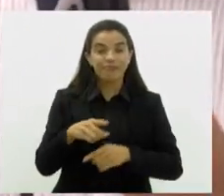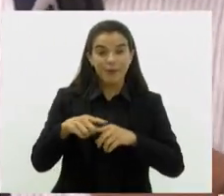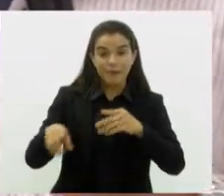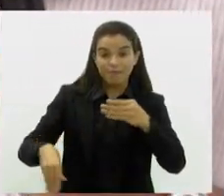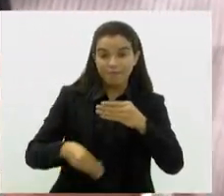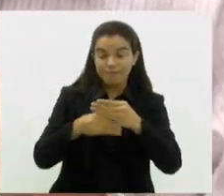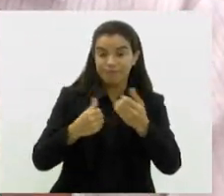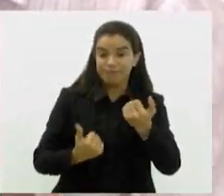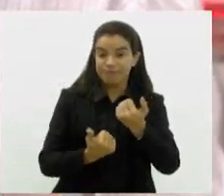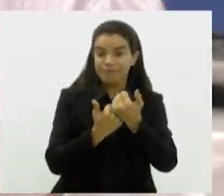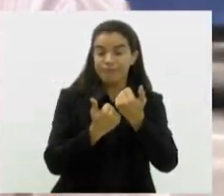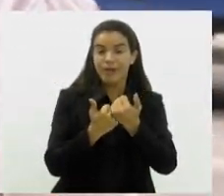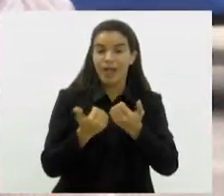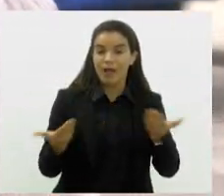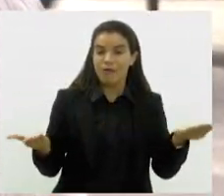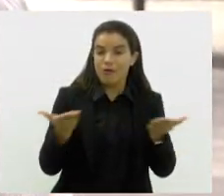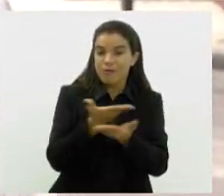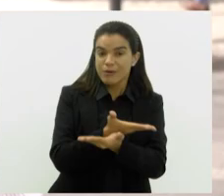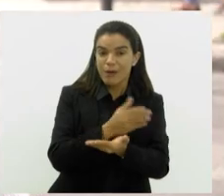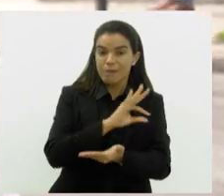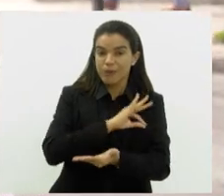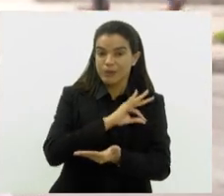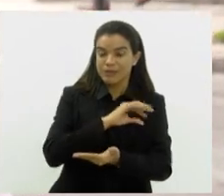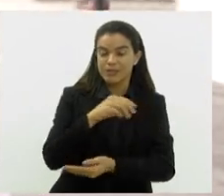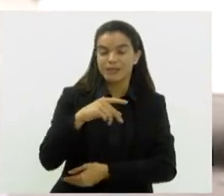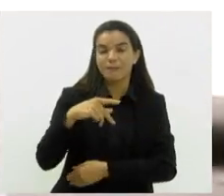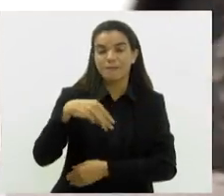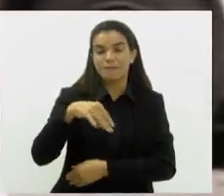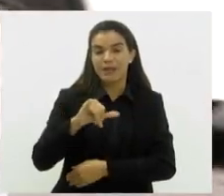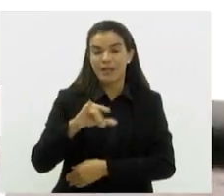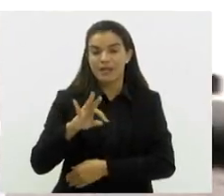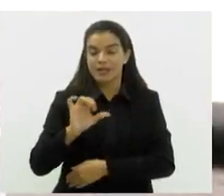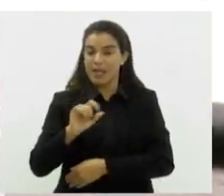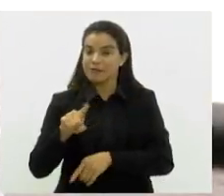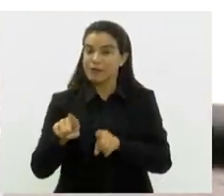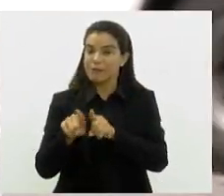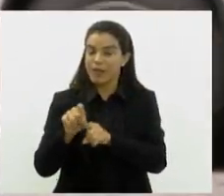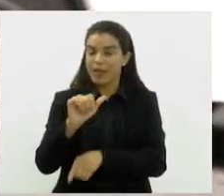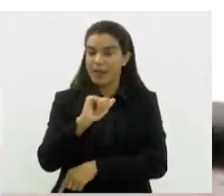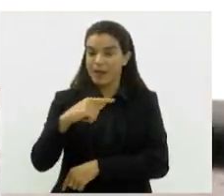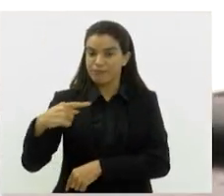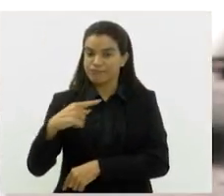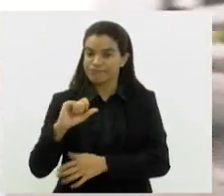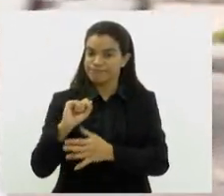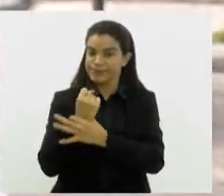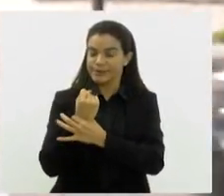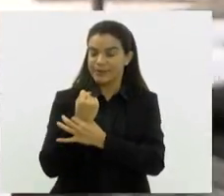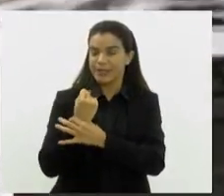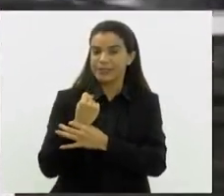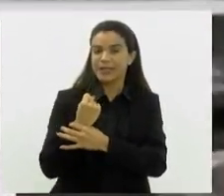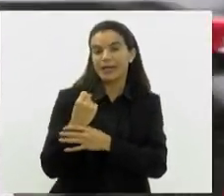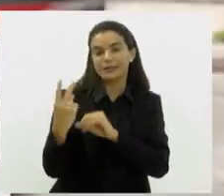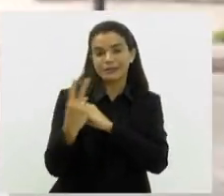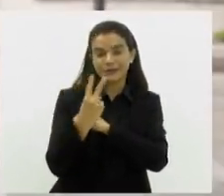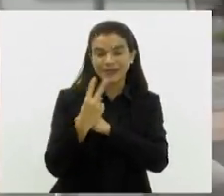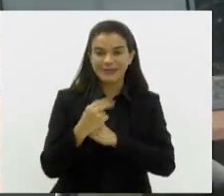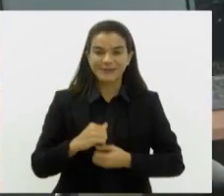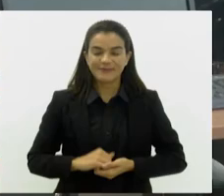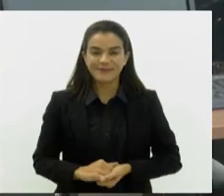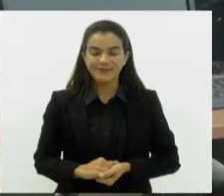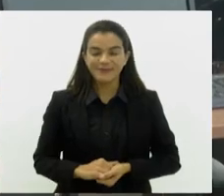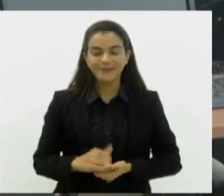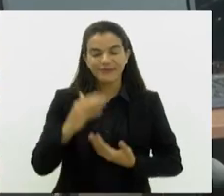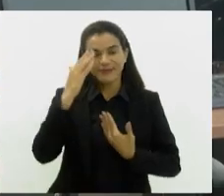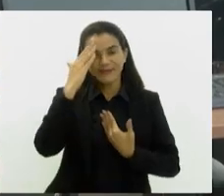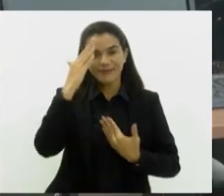essa cooperação entre a polícia, militar e esses aplicativos para garantir a segurança do passageiro. Voltamos com você no estúdio, Putira. Muito